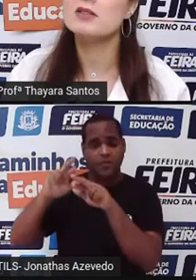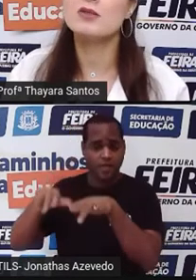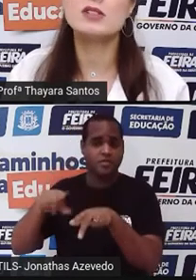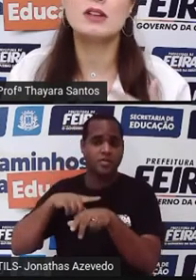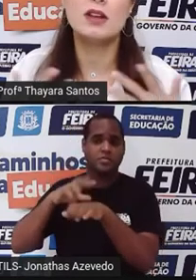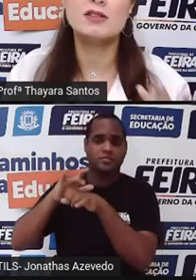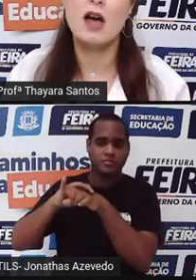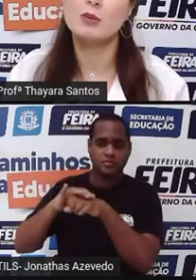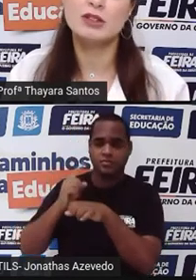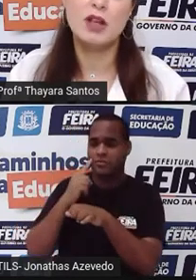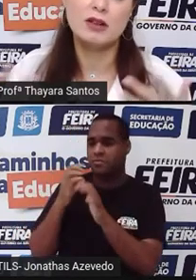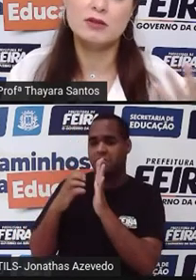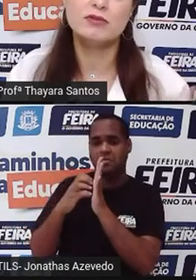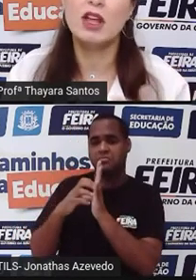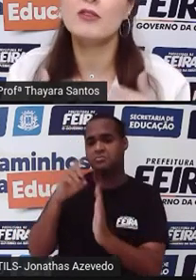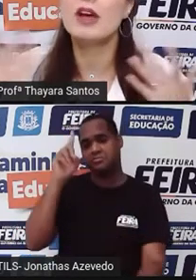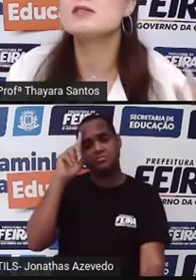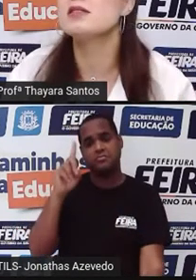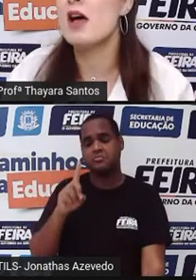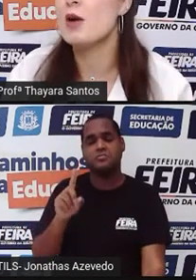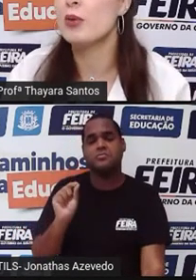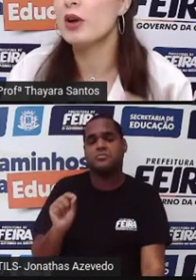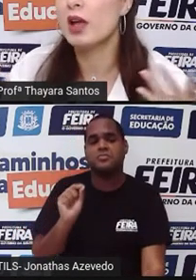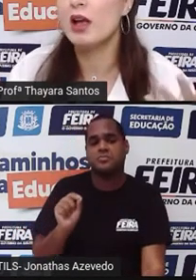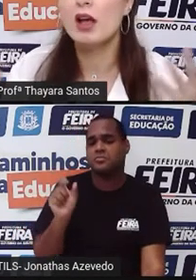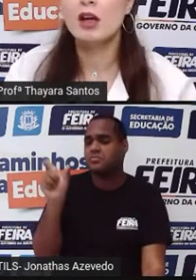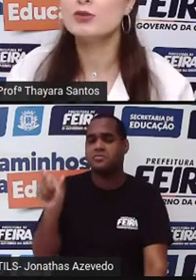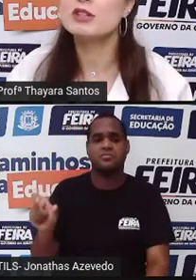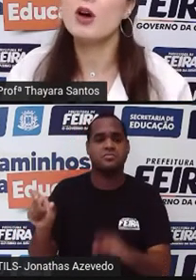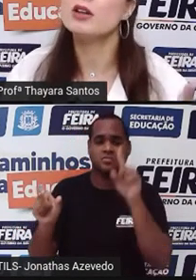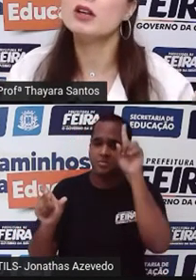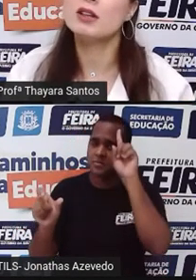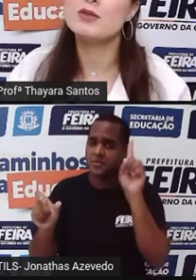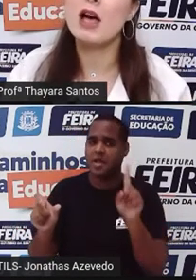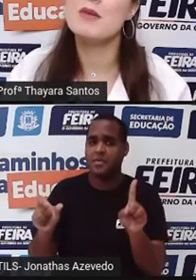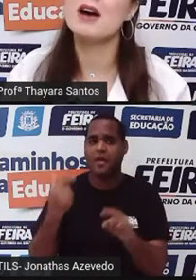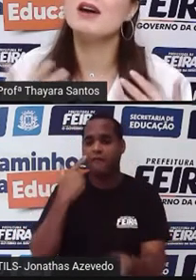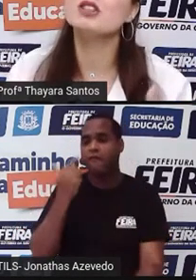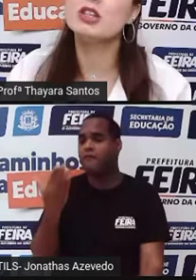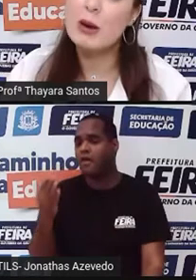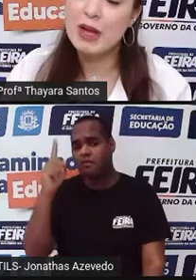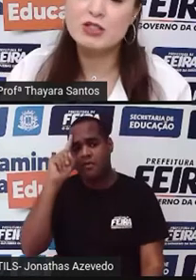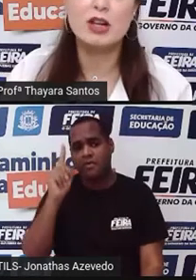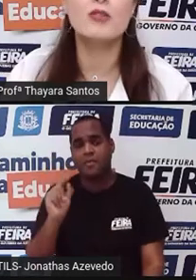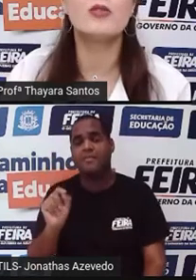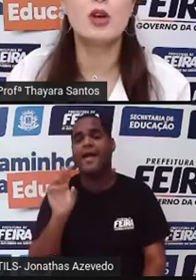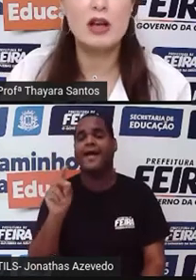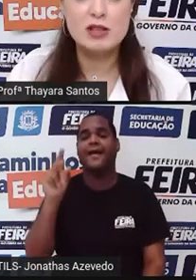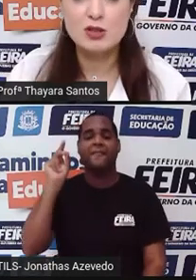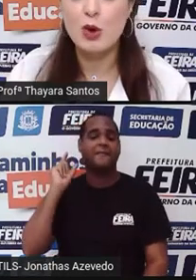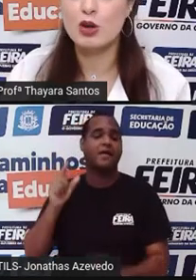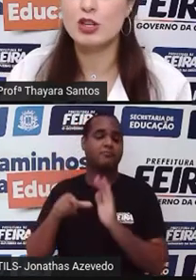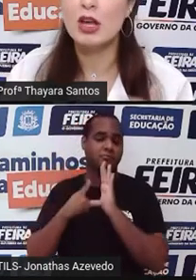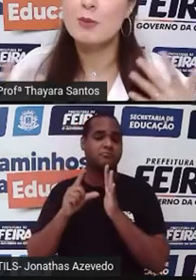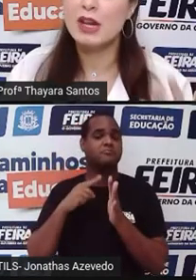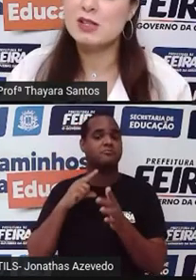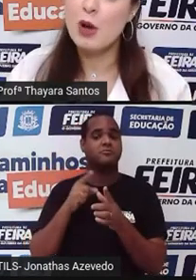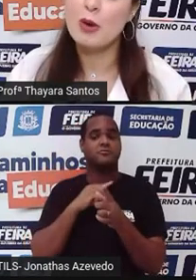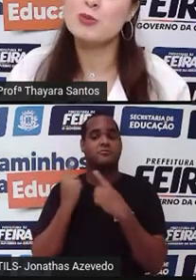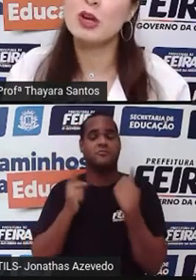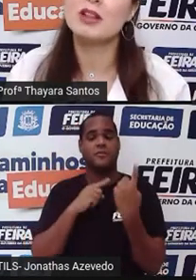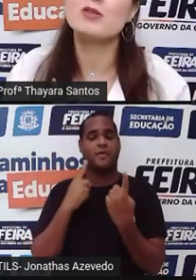AIDS e você nem sabe, nem faz ideia porque você olha e não sabe. Antigamente ela foi causa de morte,